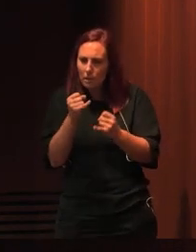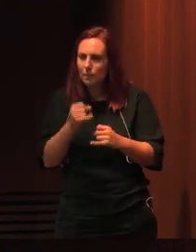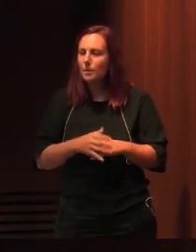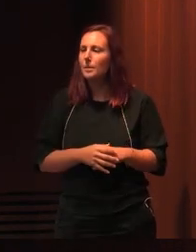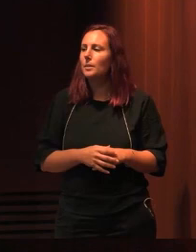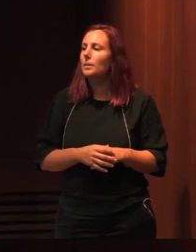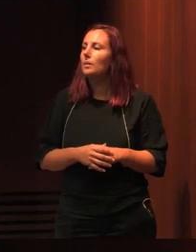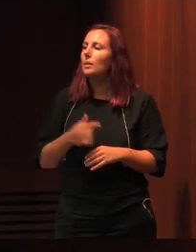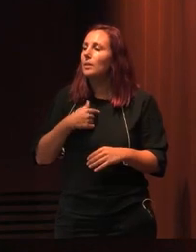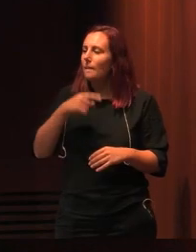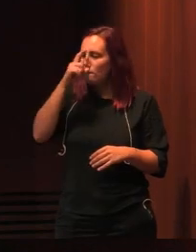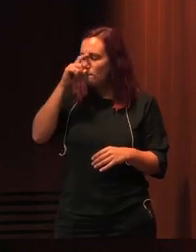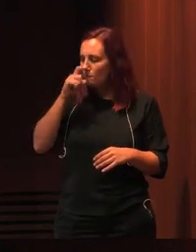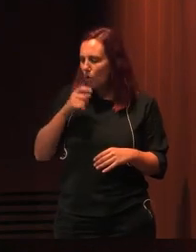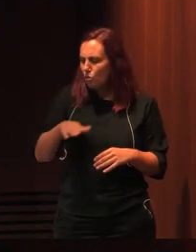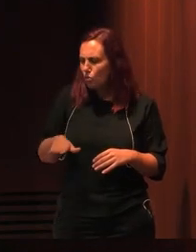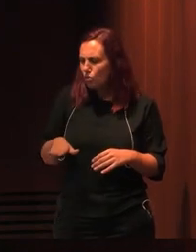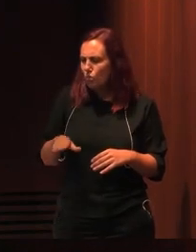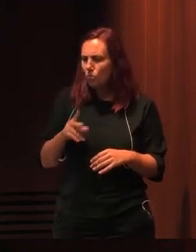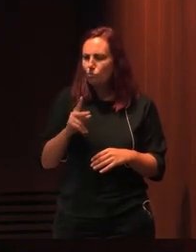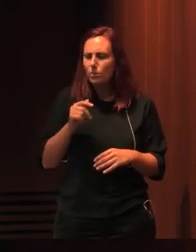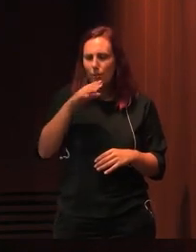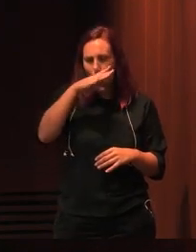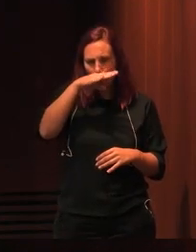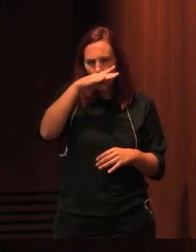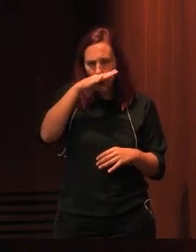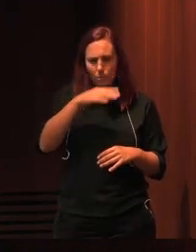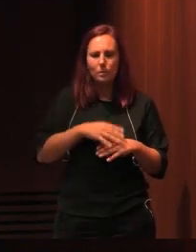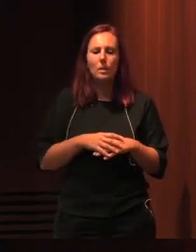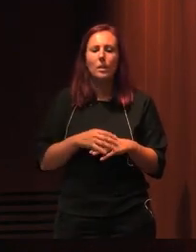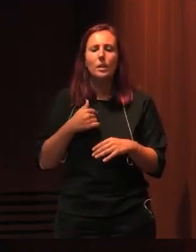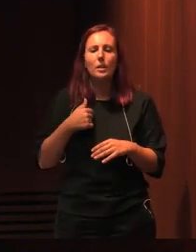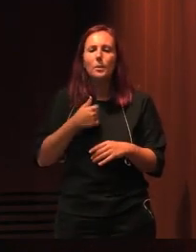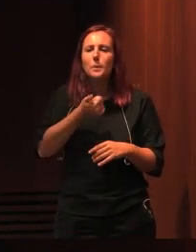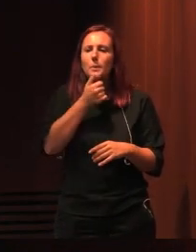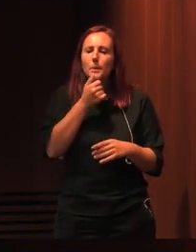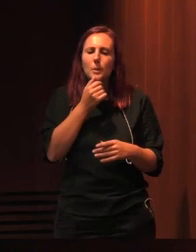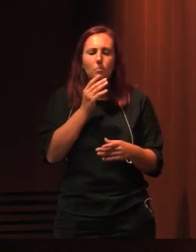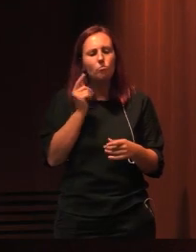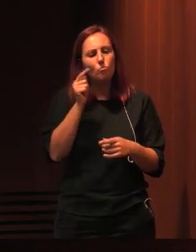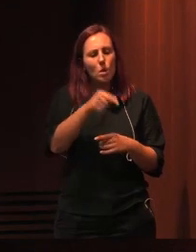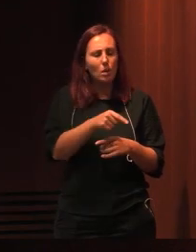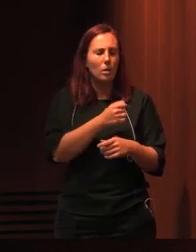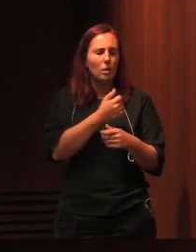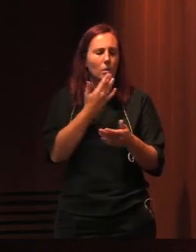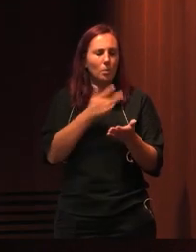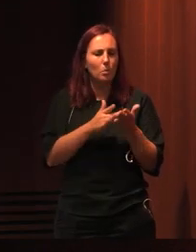Eu lembro-me de ser miúdo em Viana do Castelo e ter decidido fazer uma incursão na Biblioteca Municipal.